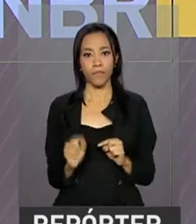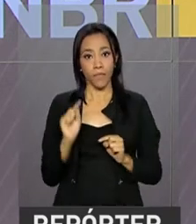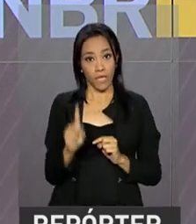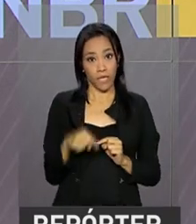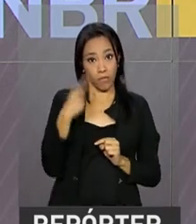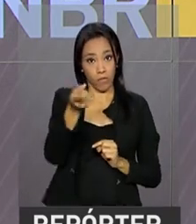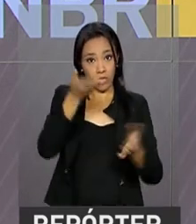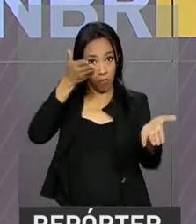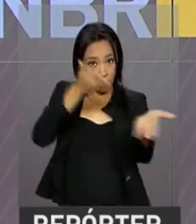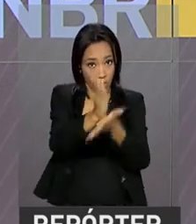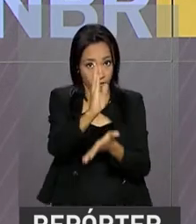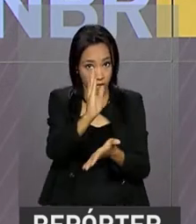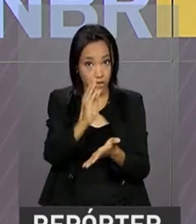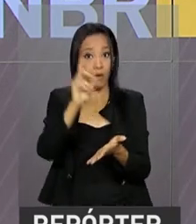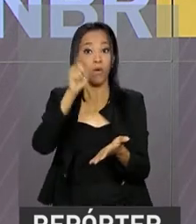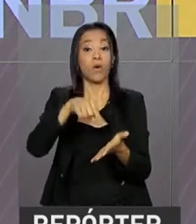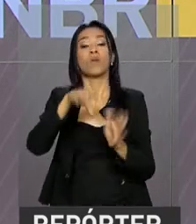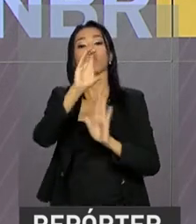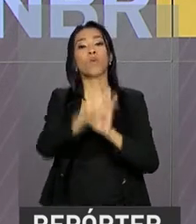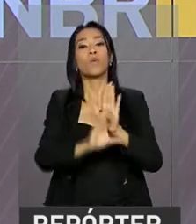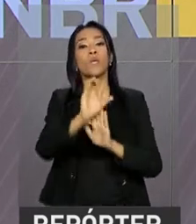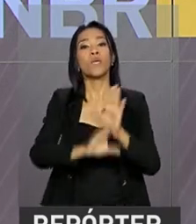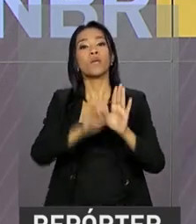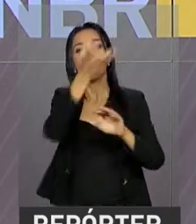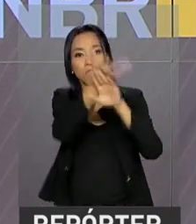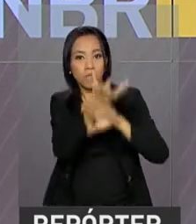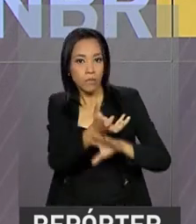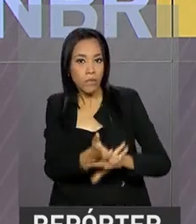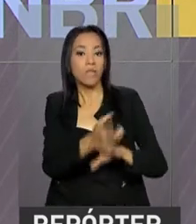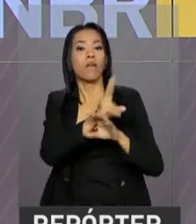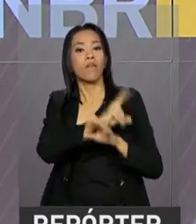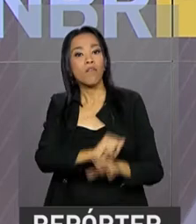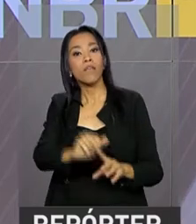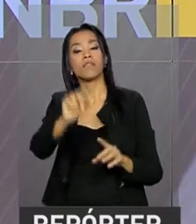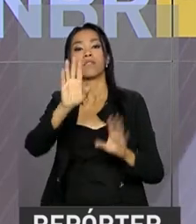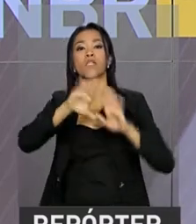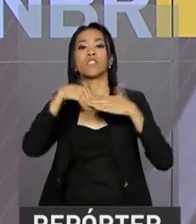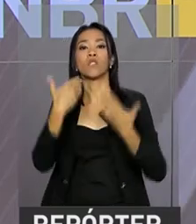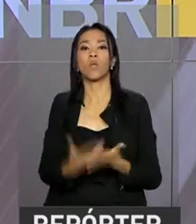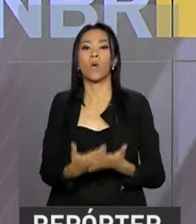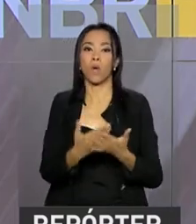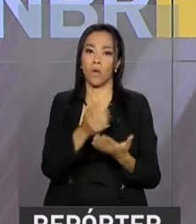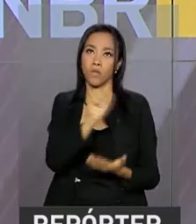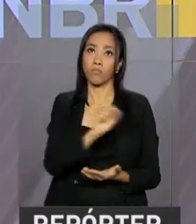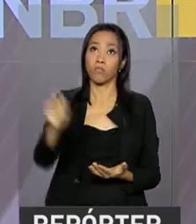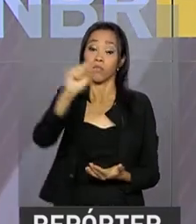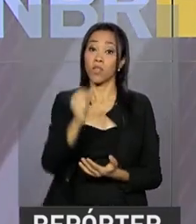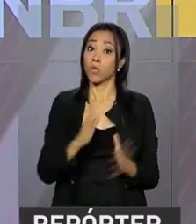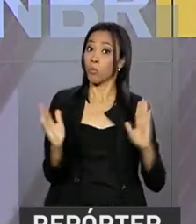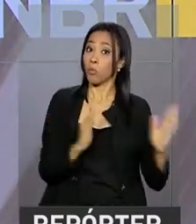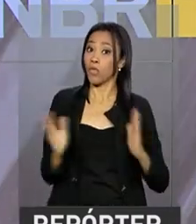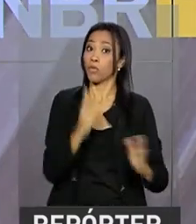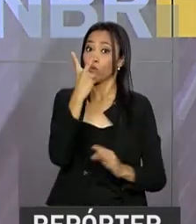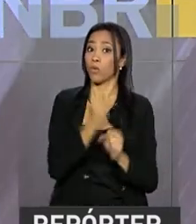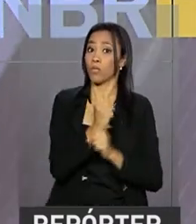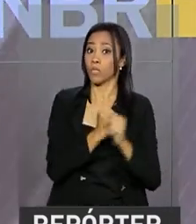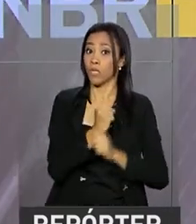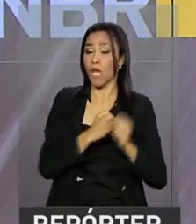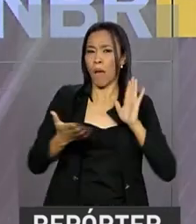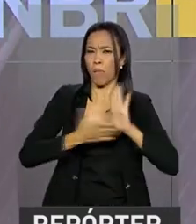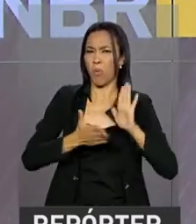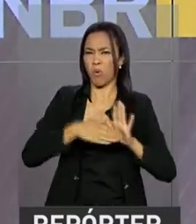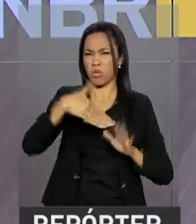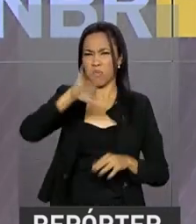homologação, a base nacional curricular deve ser aplicada nas escolas em até dois anos. A proposta recebeu mais de